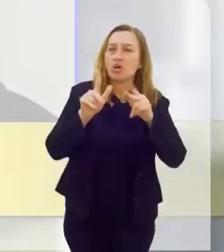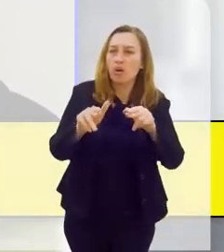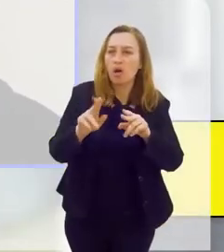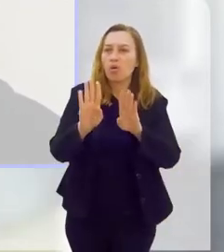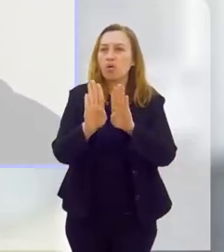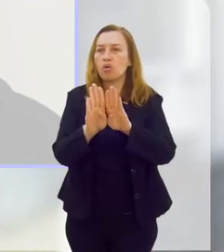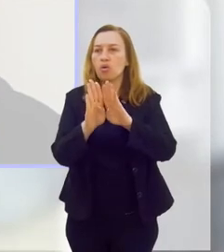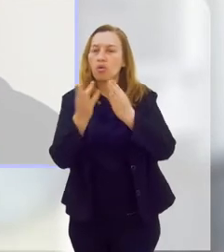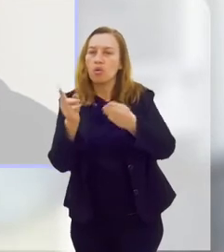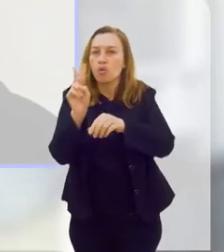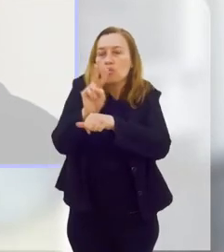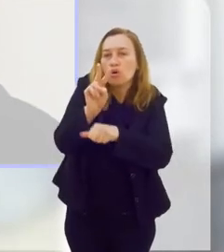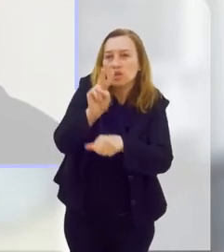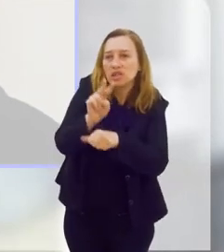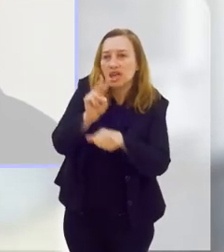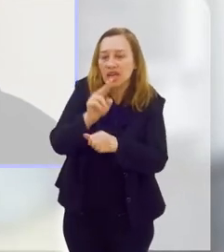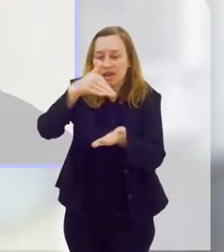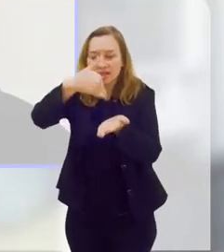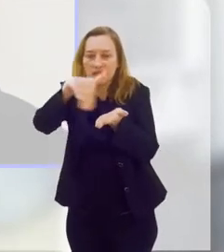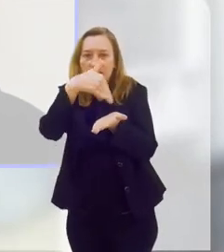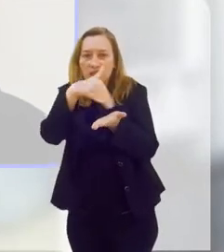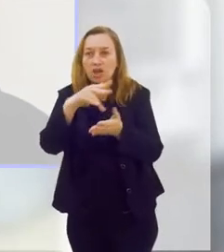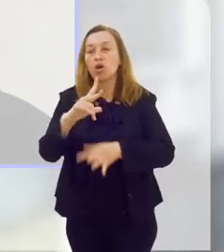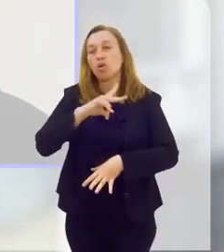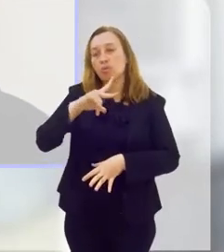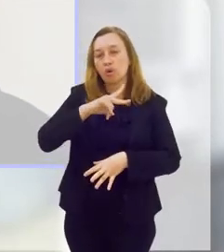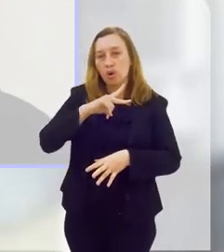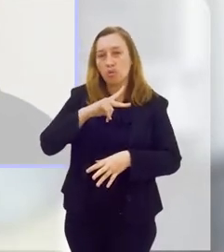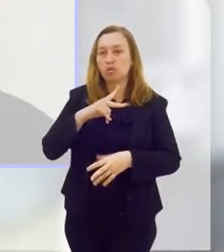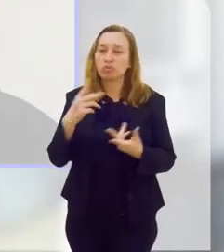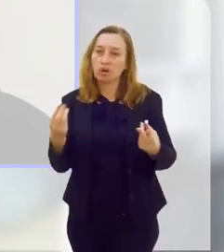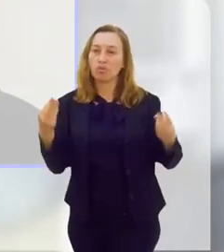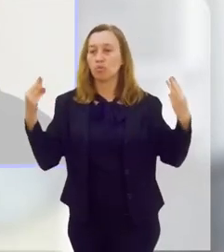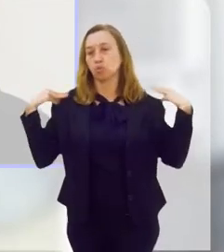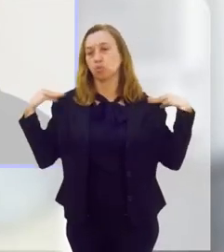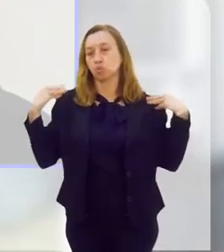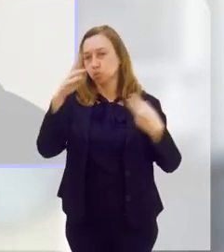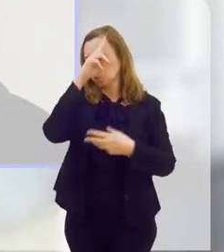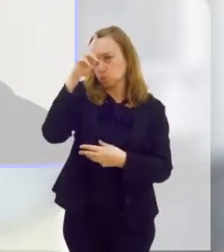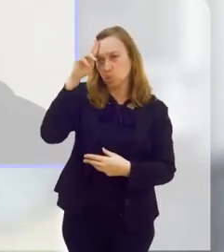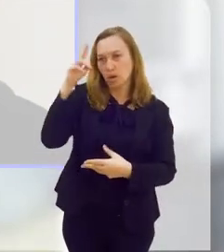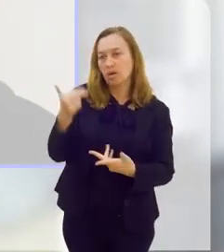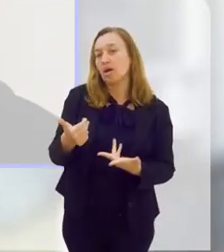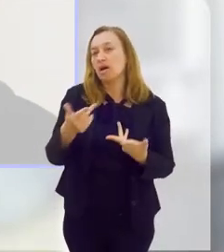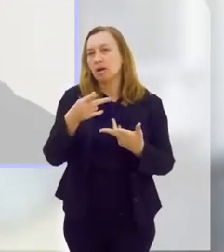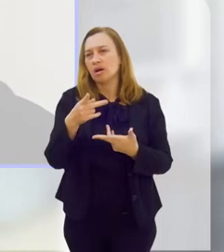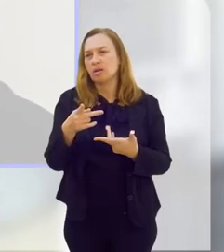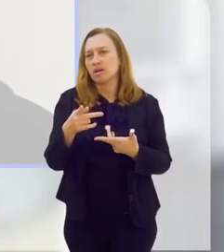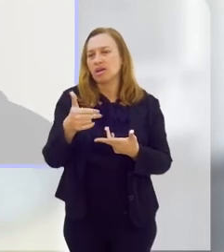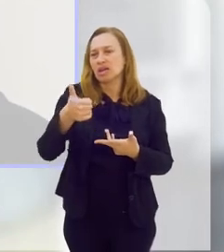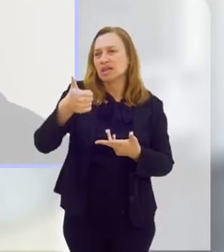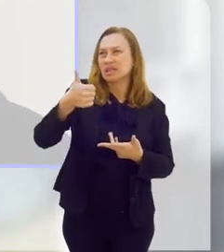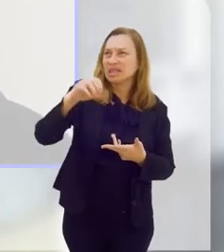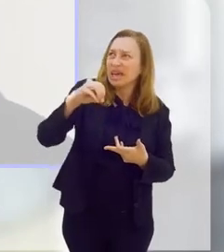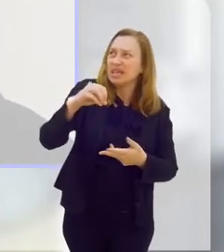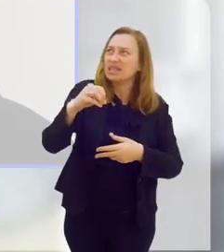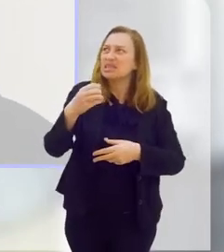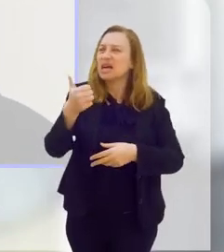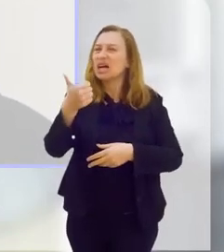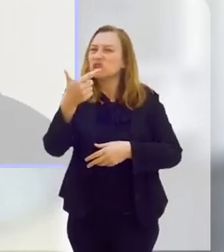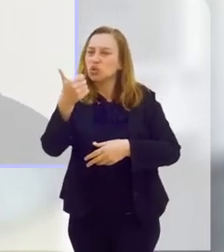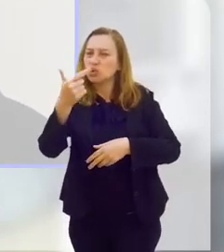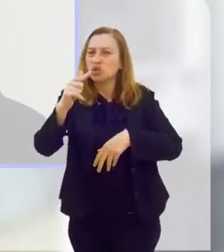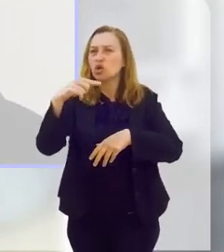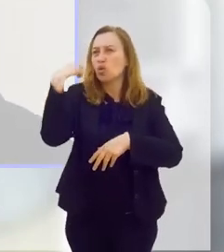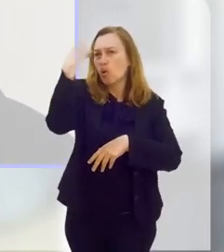da secretária, do próprio motorista do Uber. Imagina, essa pessoa passa de 10 a 12 horas sentada o dia